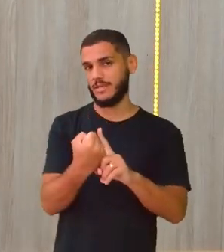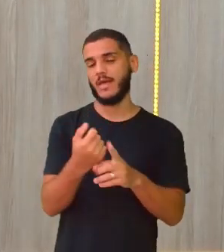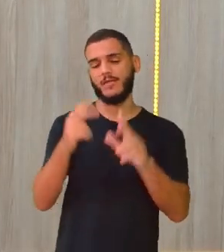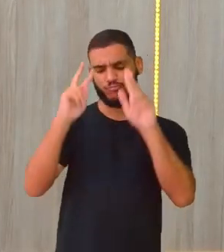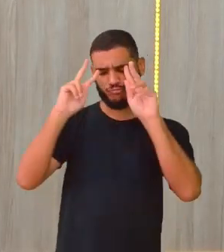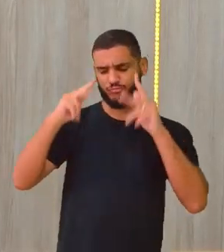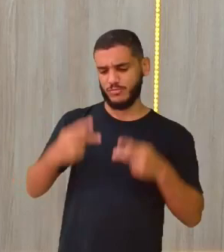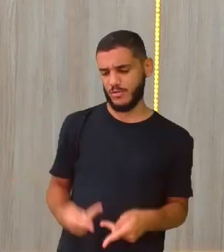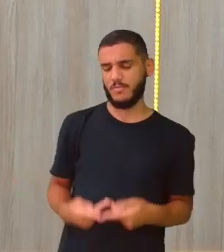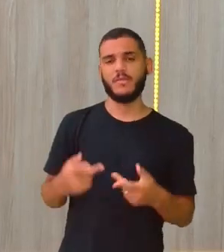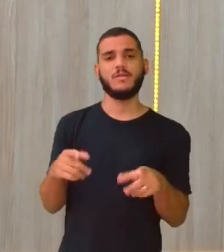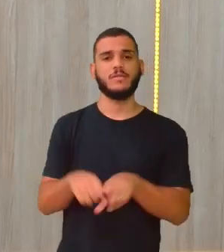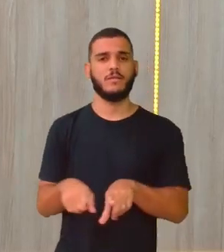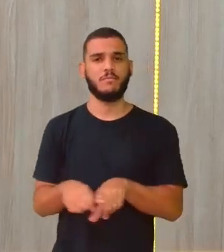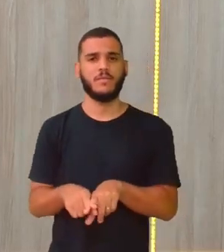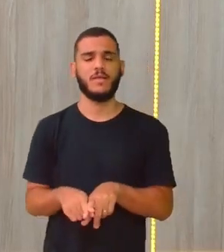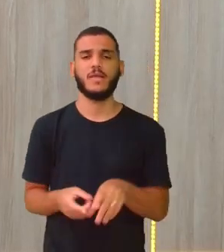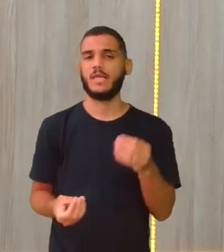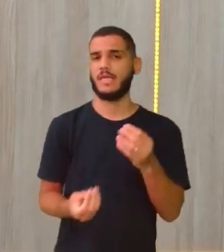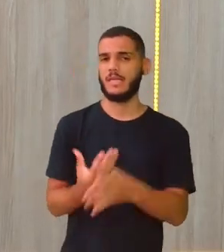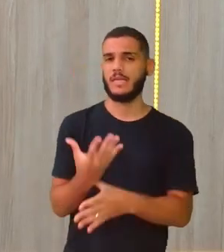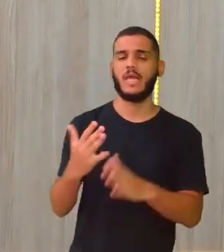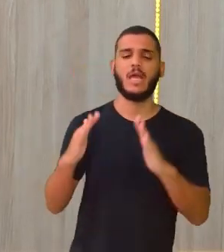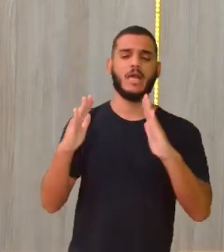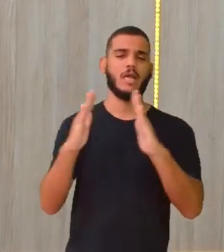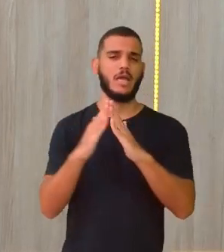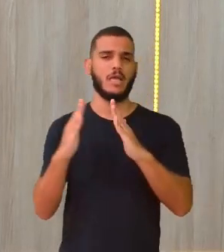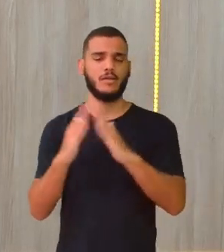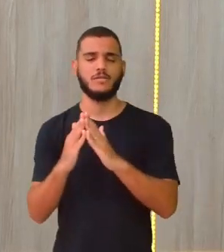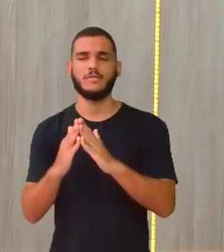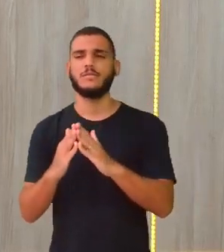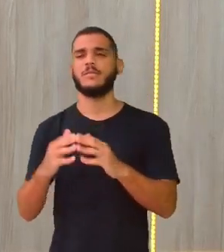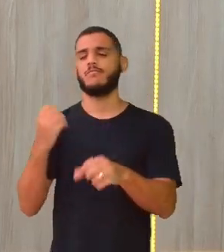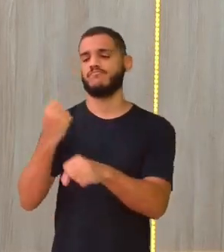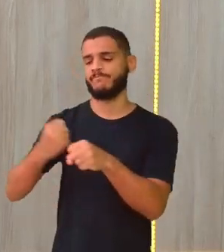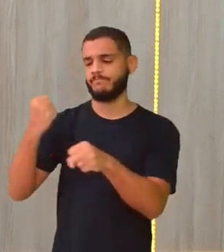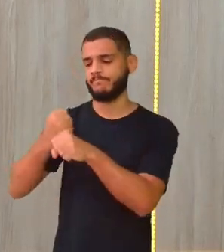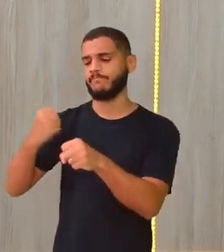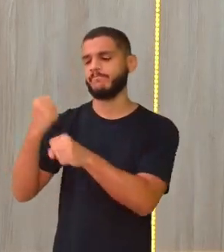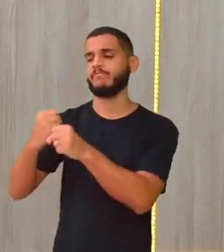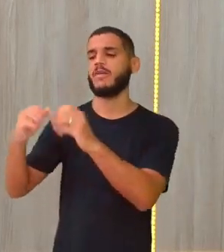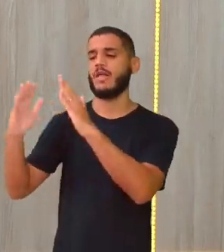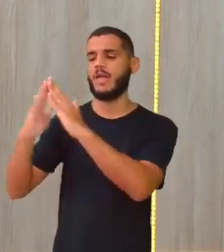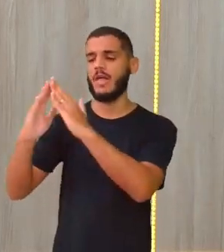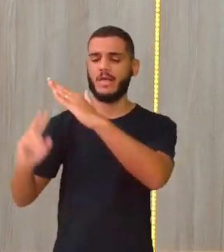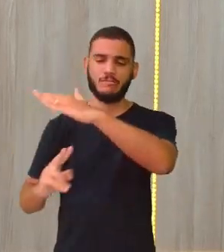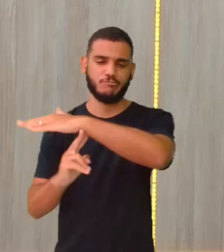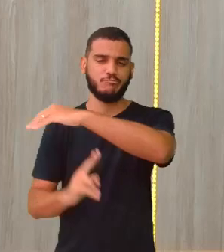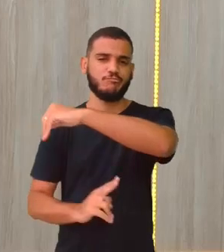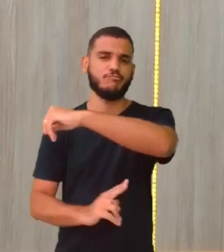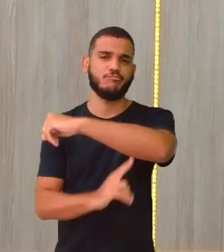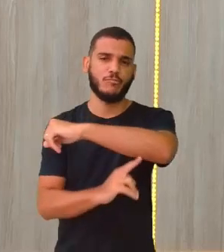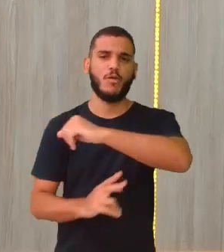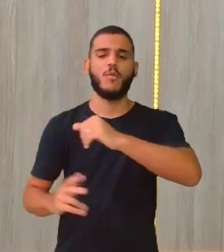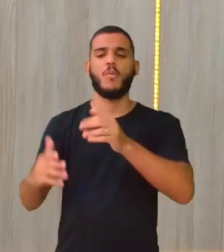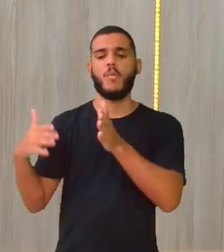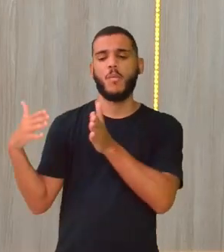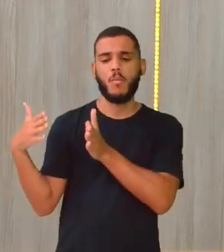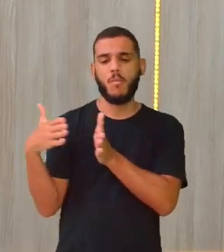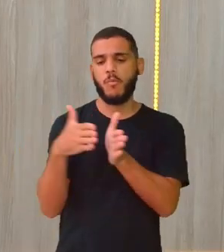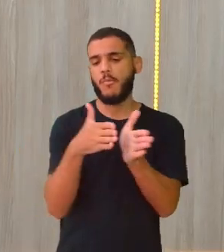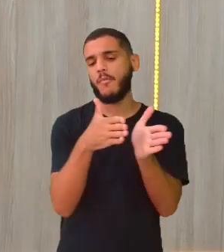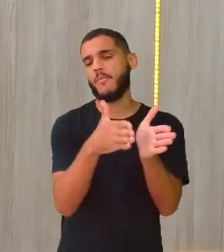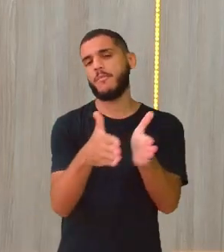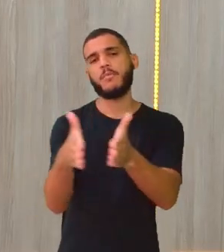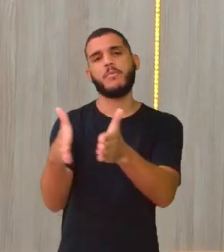humano vai aí construindo casas, pontes, as estradas vão aumentando, né?